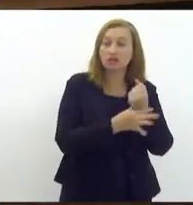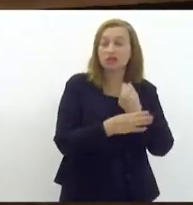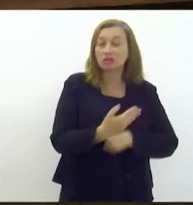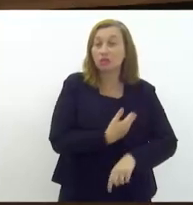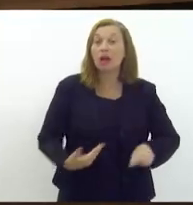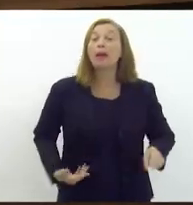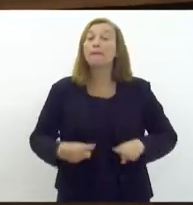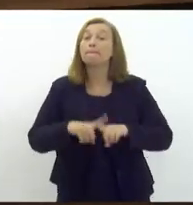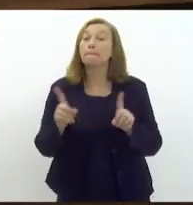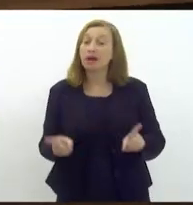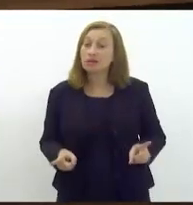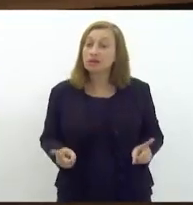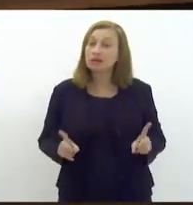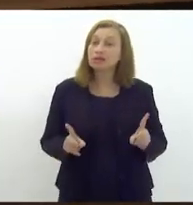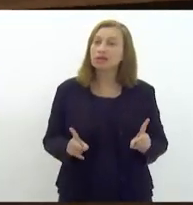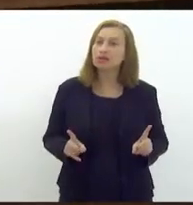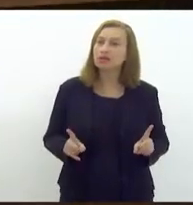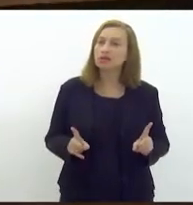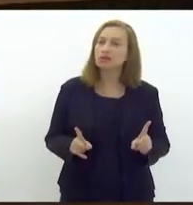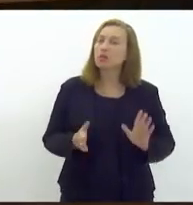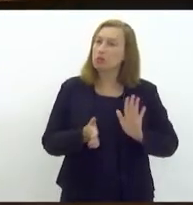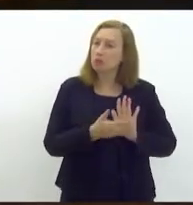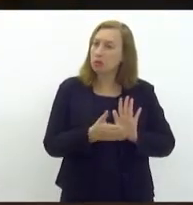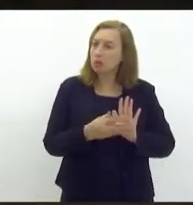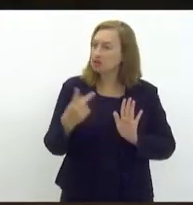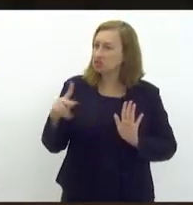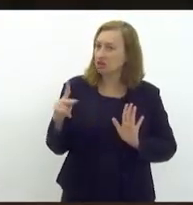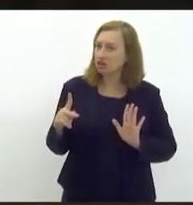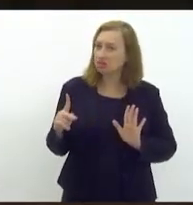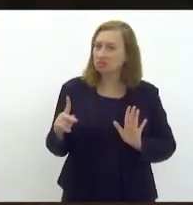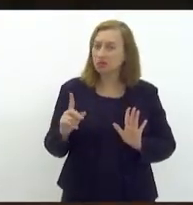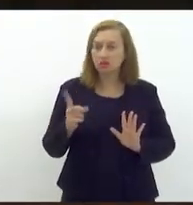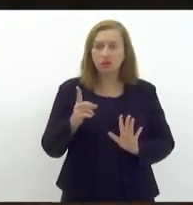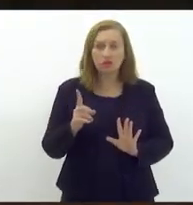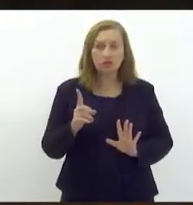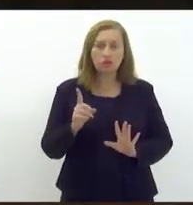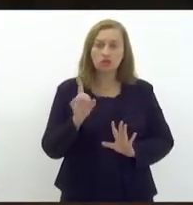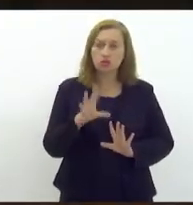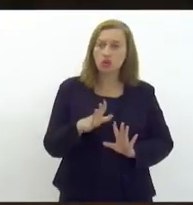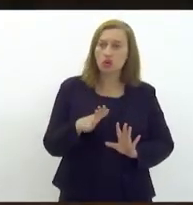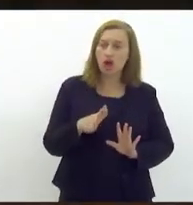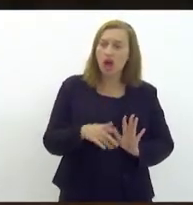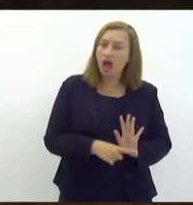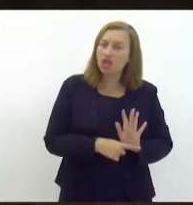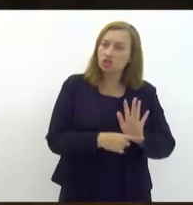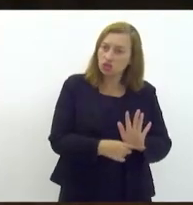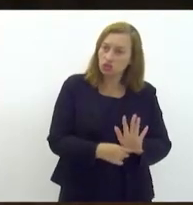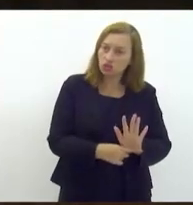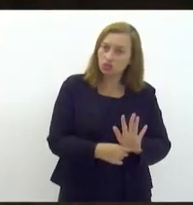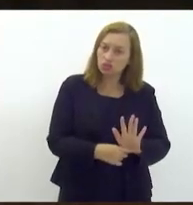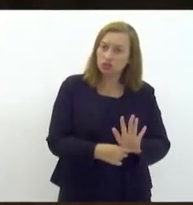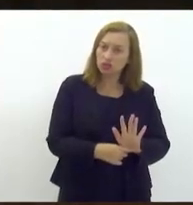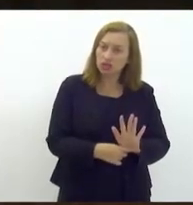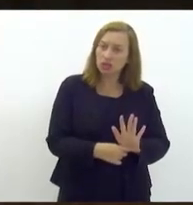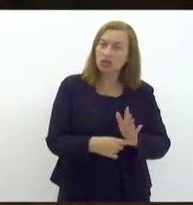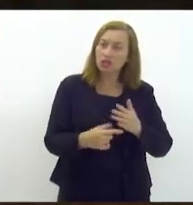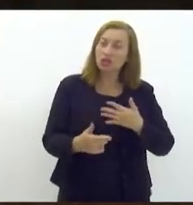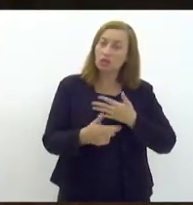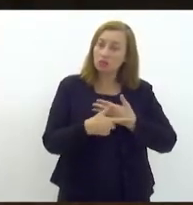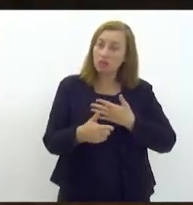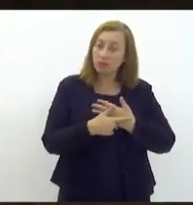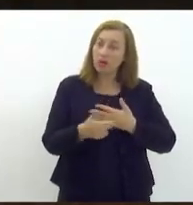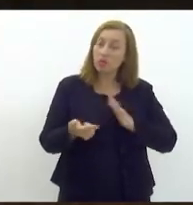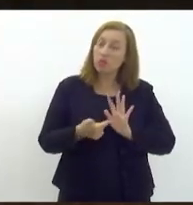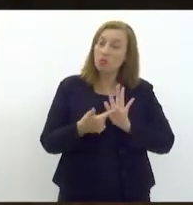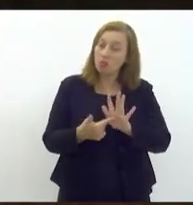mas uma proposição como essa não só evidencia a verdadeira missão do Parlamento, que é contribuir